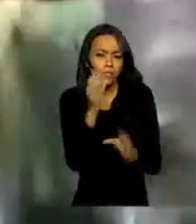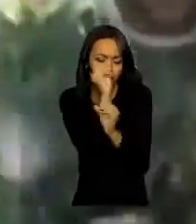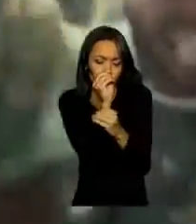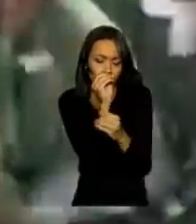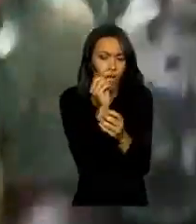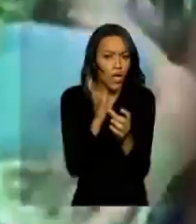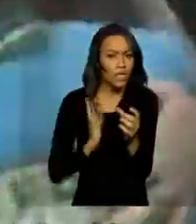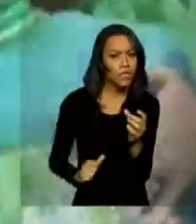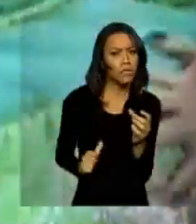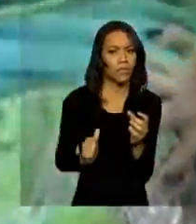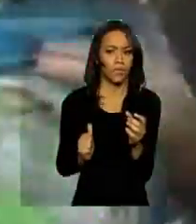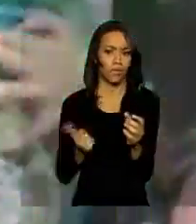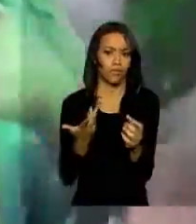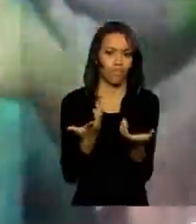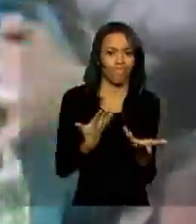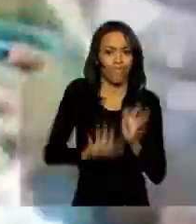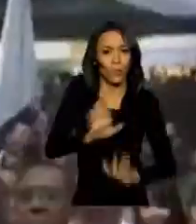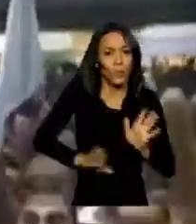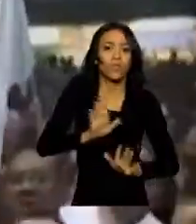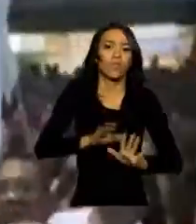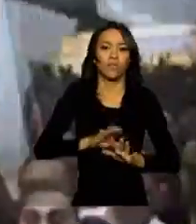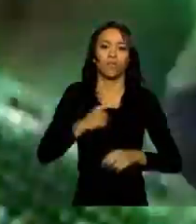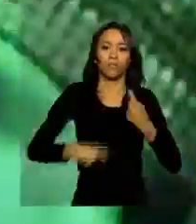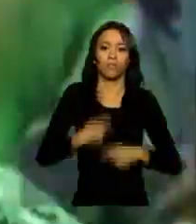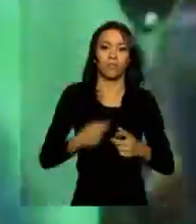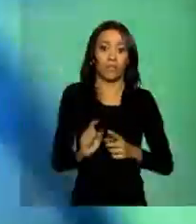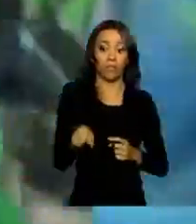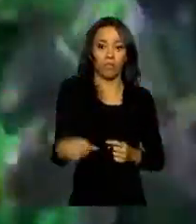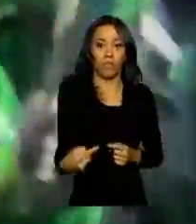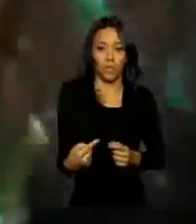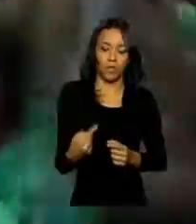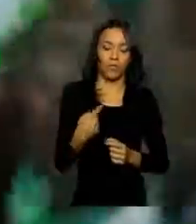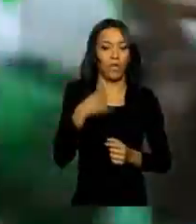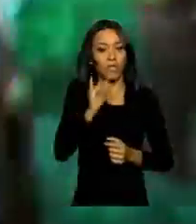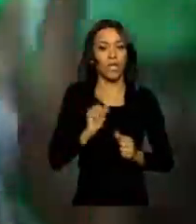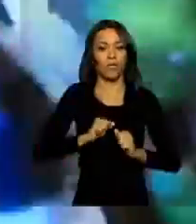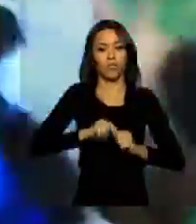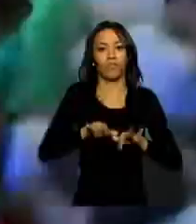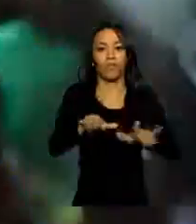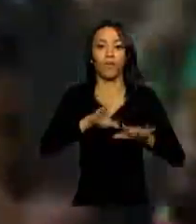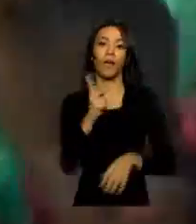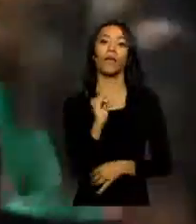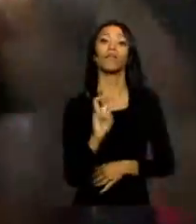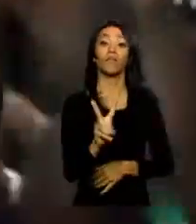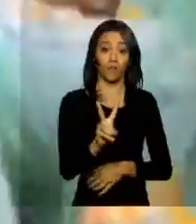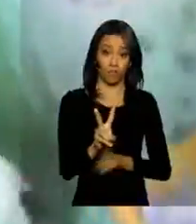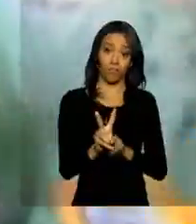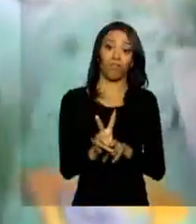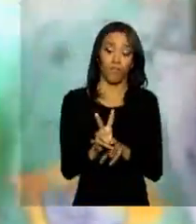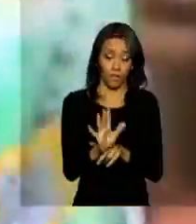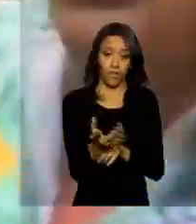profilaxia pós-exposição, procedimento que evita a proliferação do HIV nos casos em que o